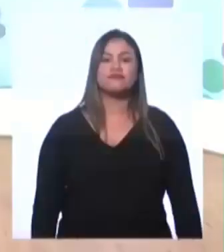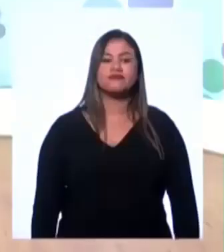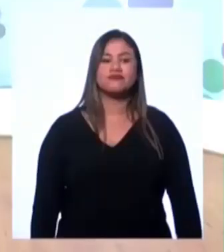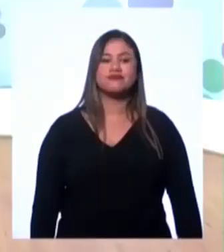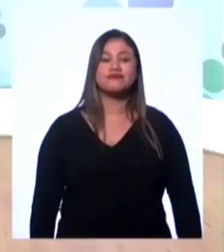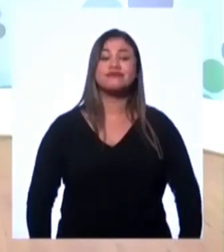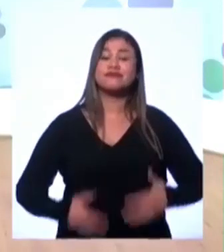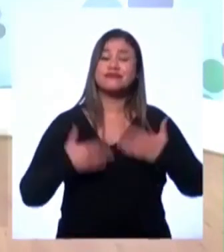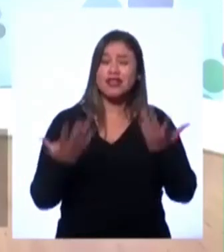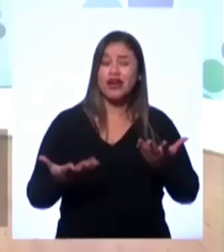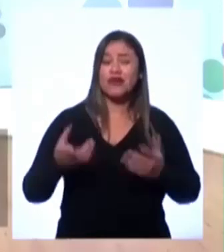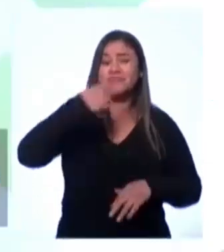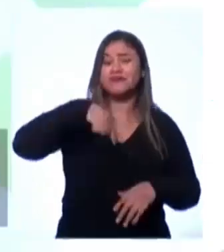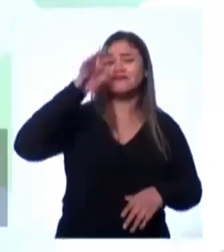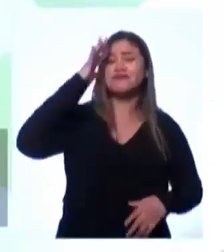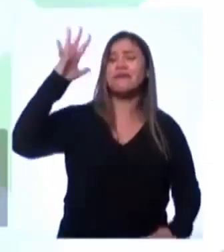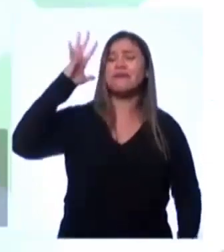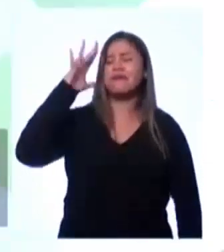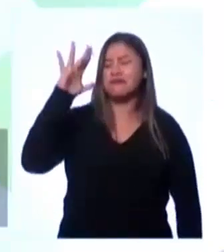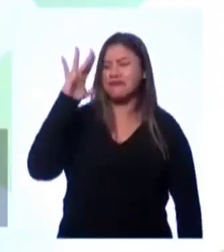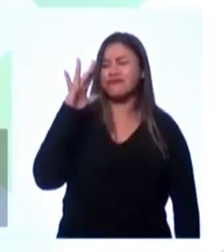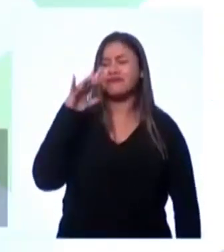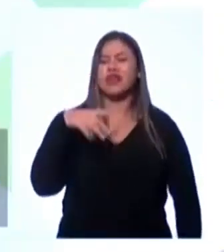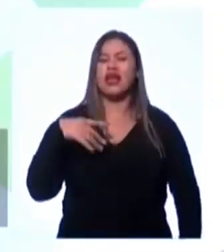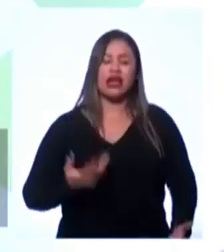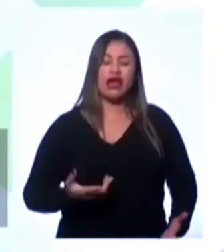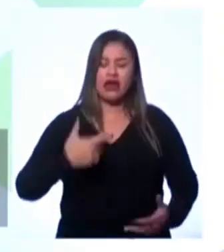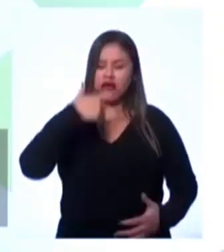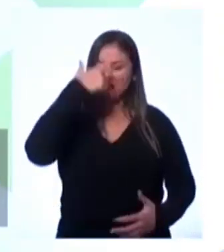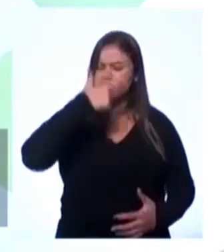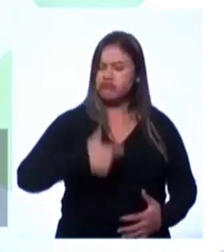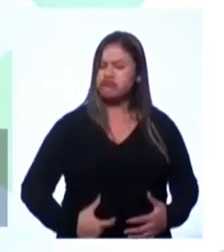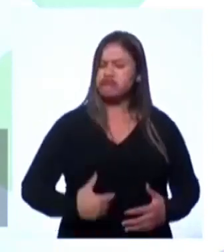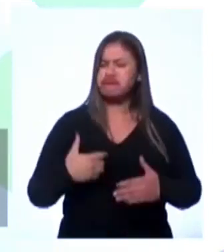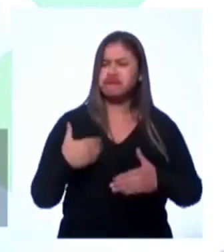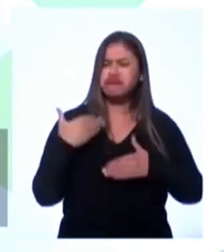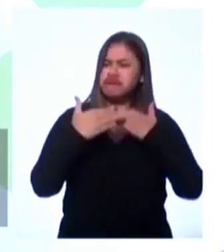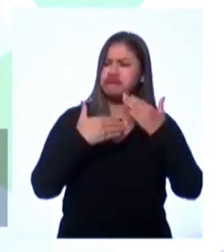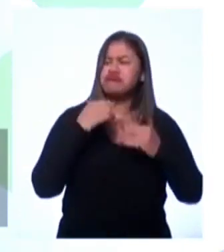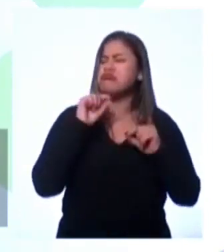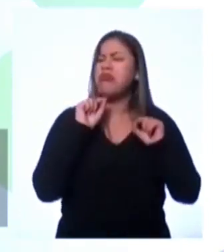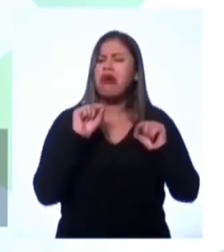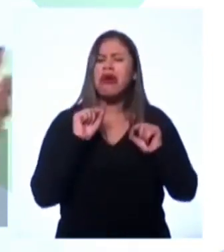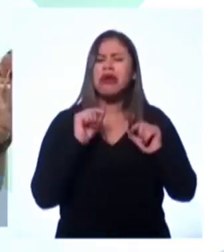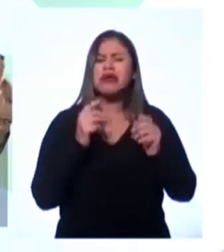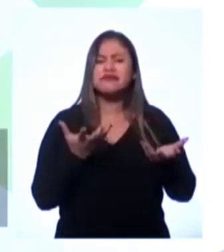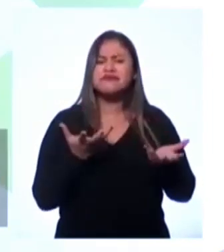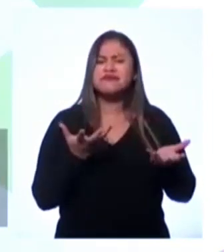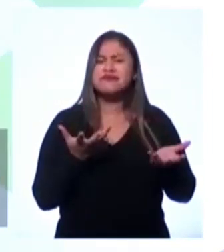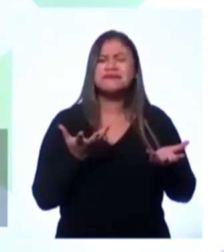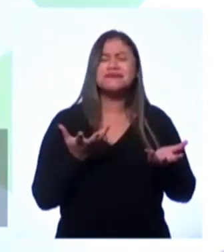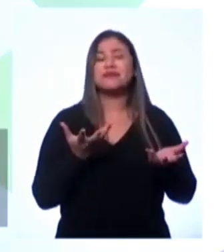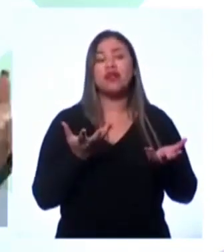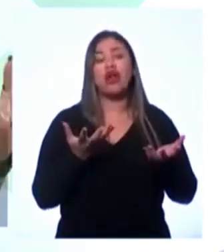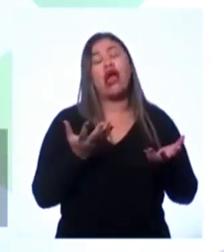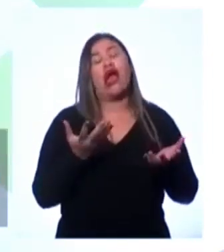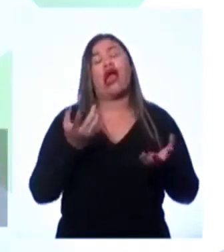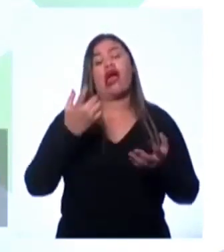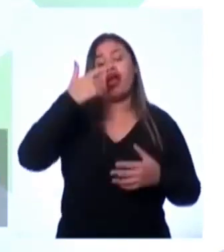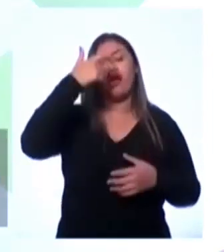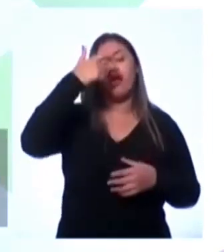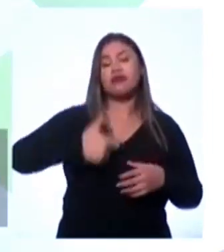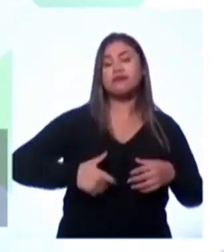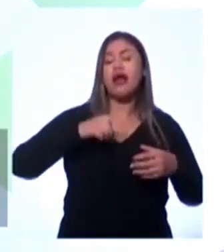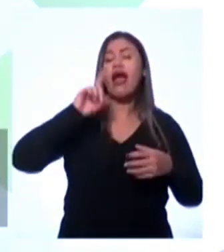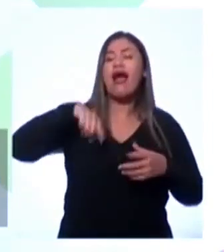Então se a gente for pensar, né, como a gente se torna quem a gente é, né, a gente começa a pensar que na verdade a gente é uma mistura aí,